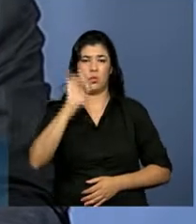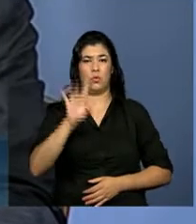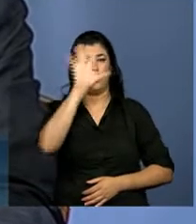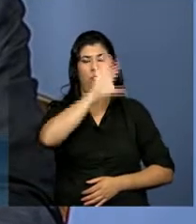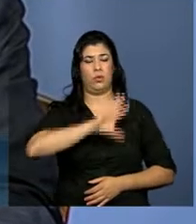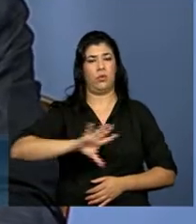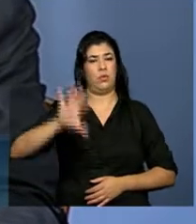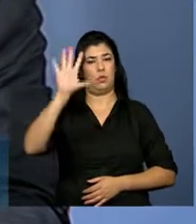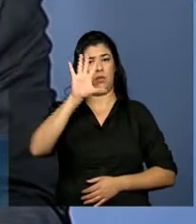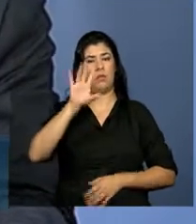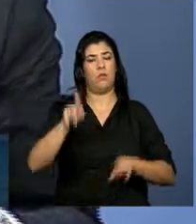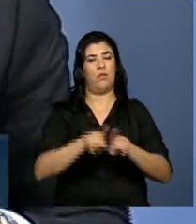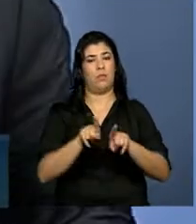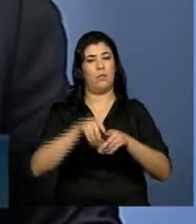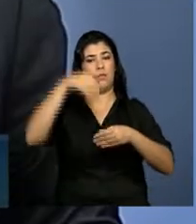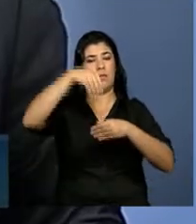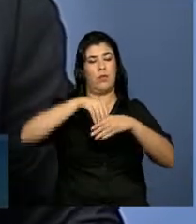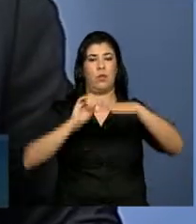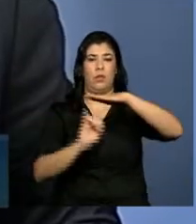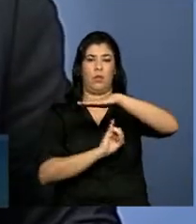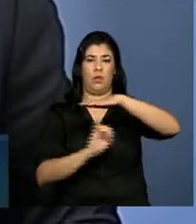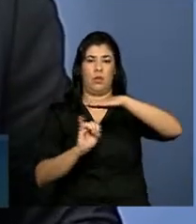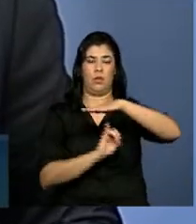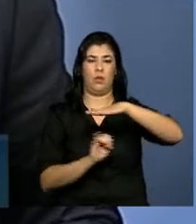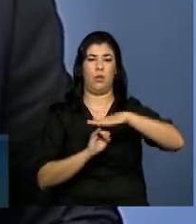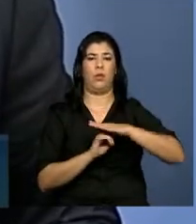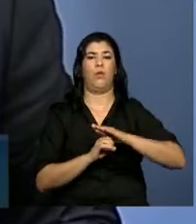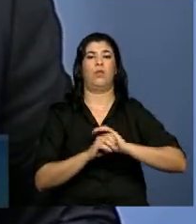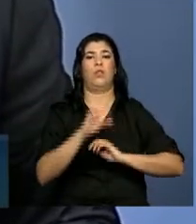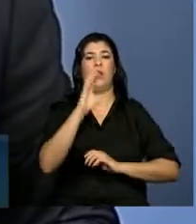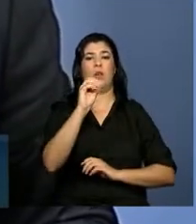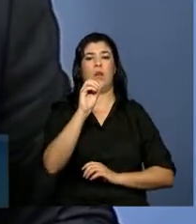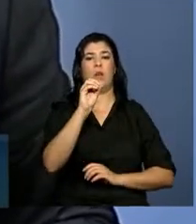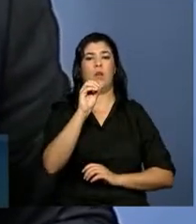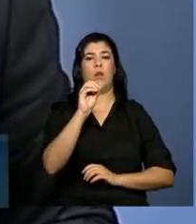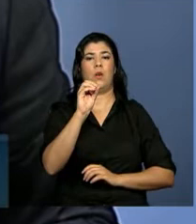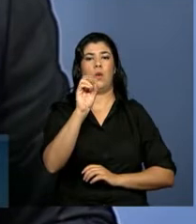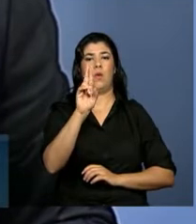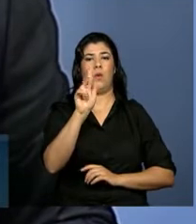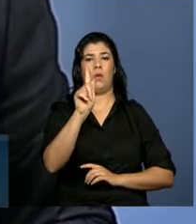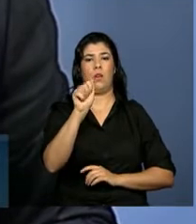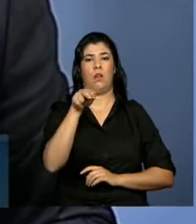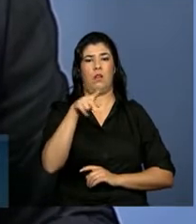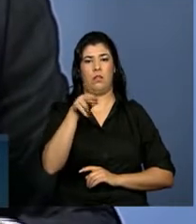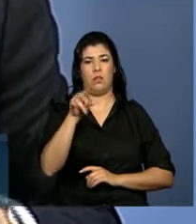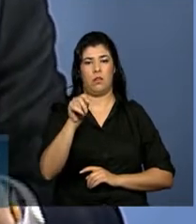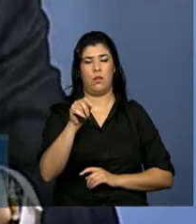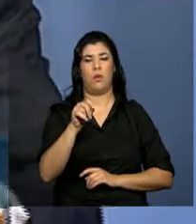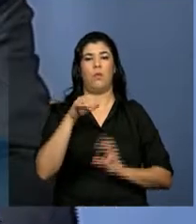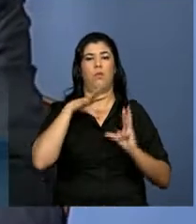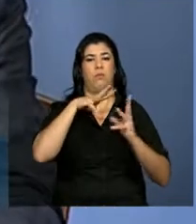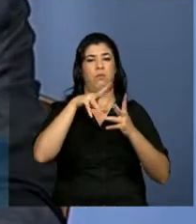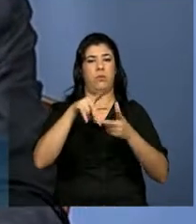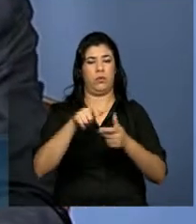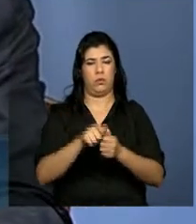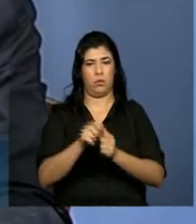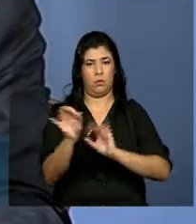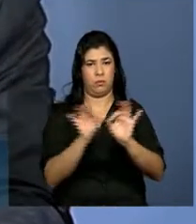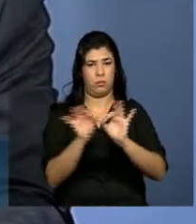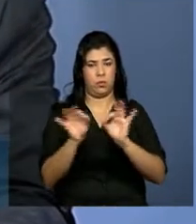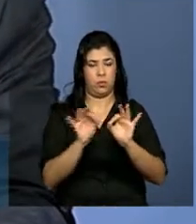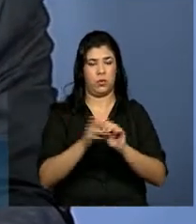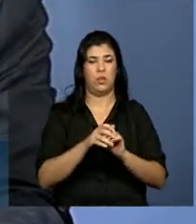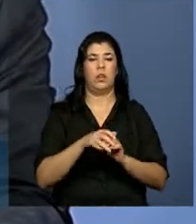mas para a instituição, Organização Mundial do Comércio. Esse é um ano muito importante para a organização.